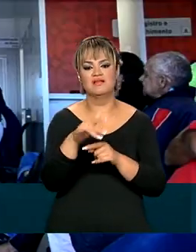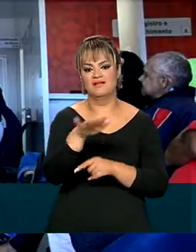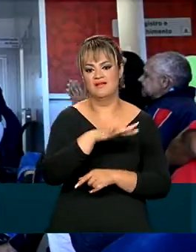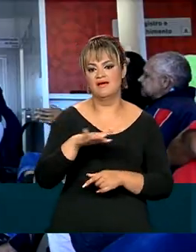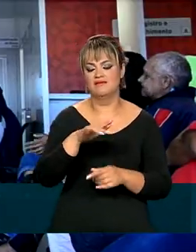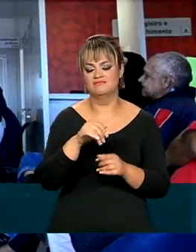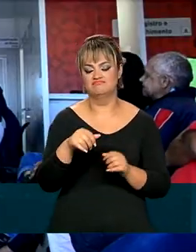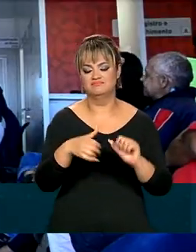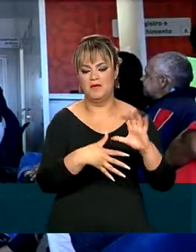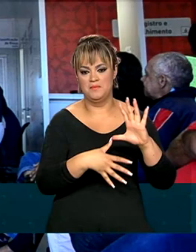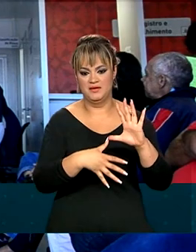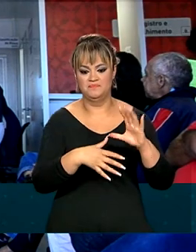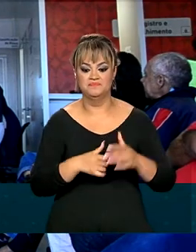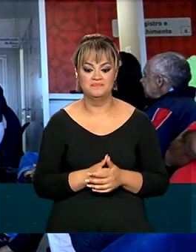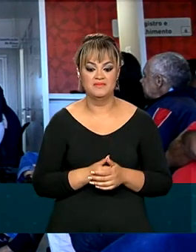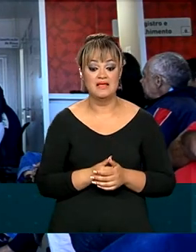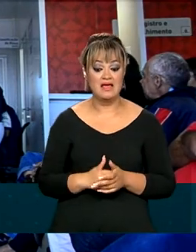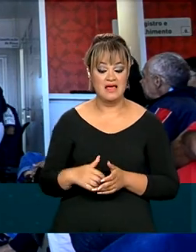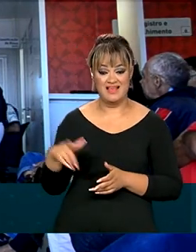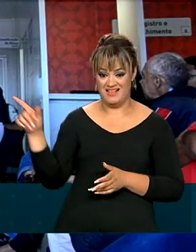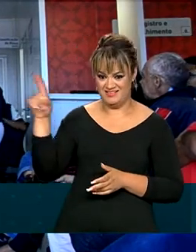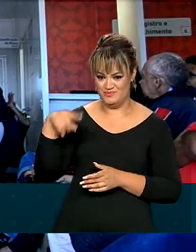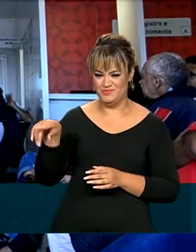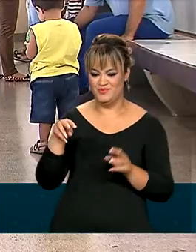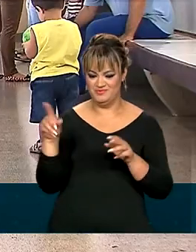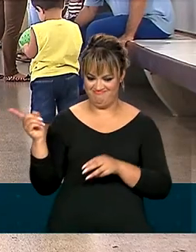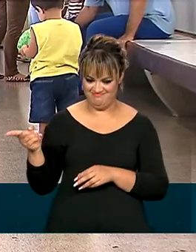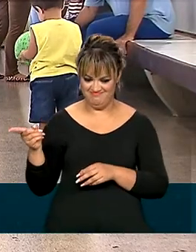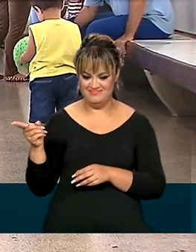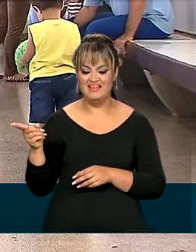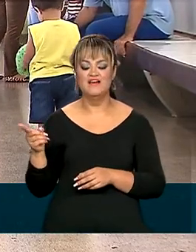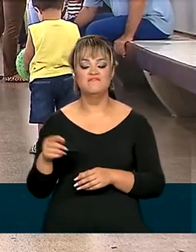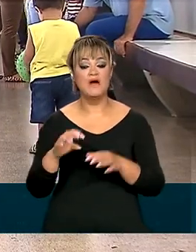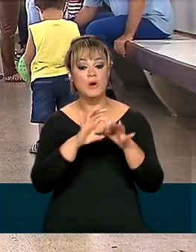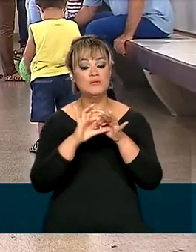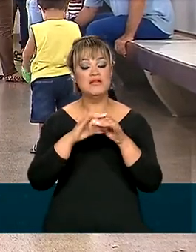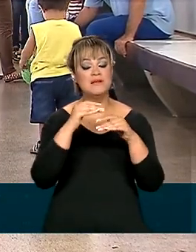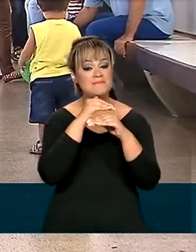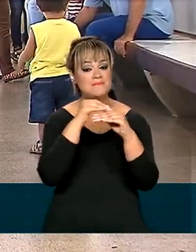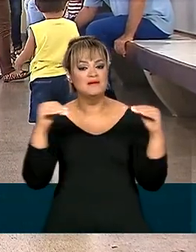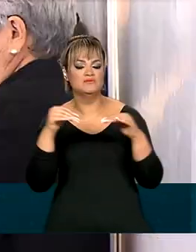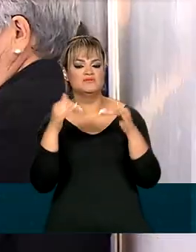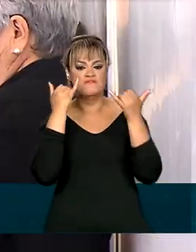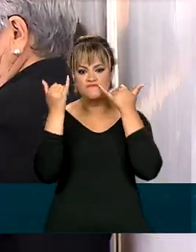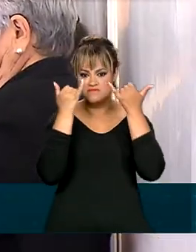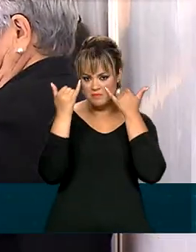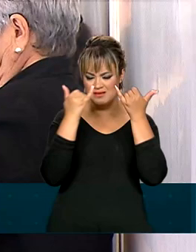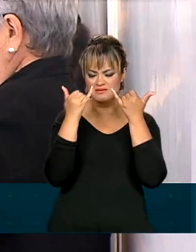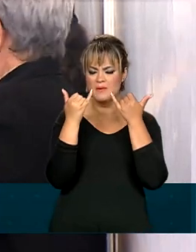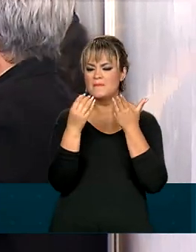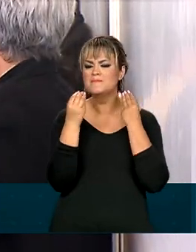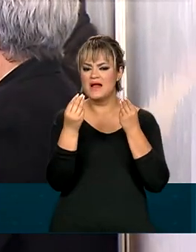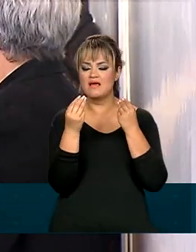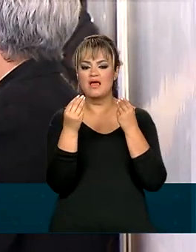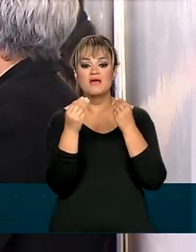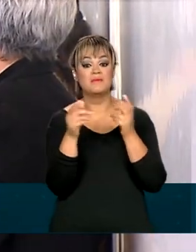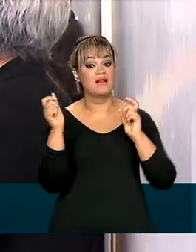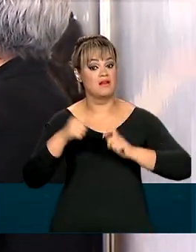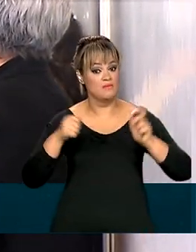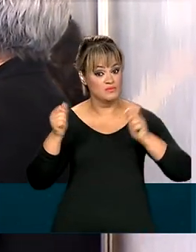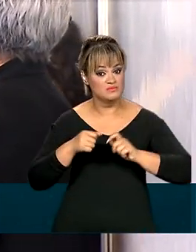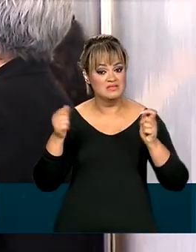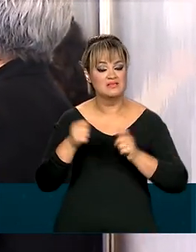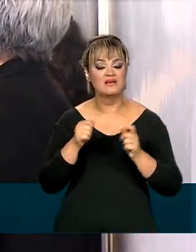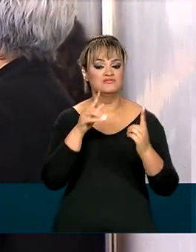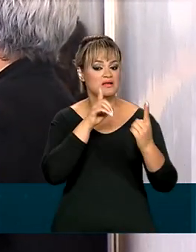Américas. A implantação da nova ferramenta vai unir e padronizar informações. A ideia é possibilitar